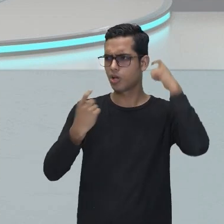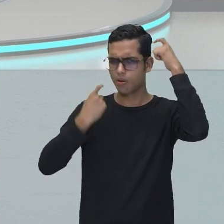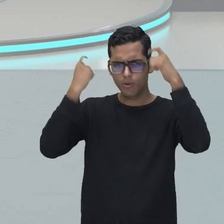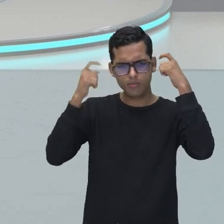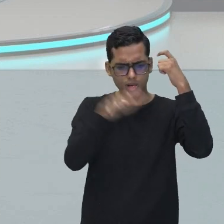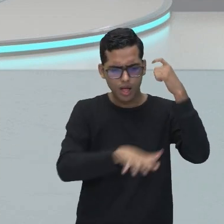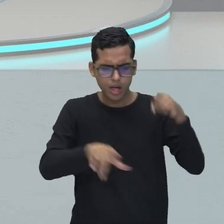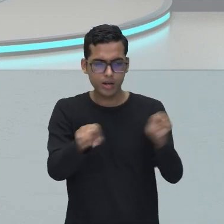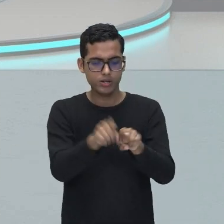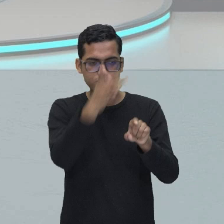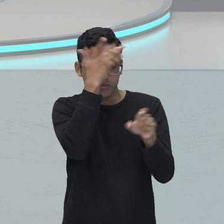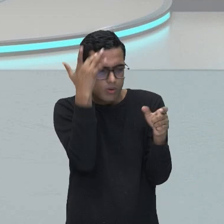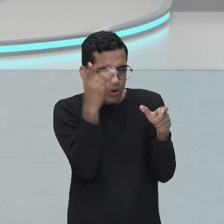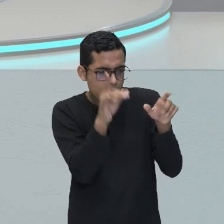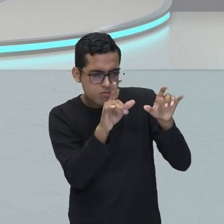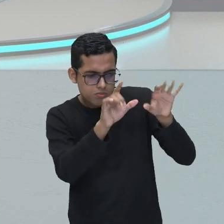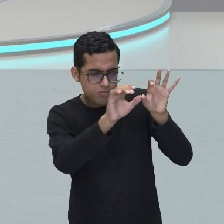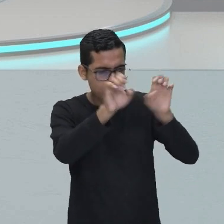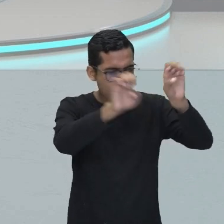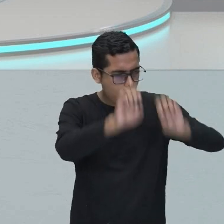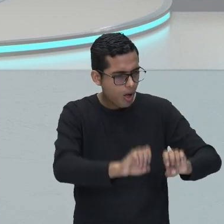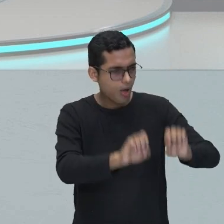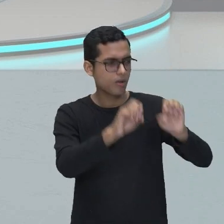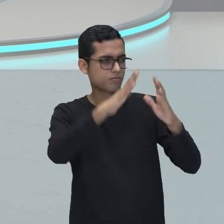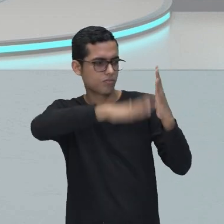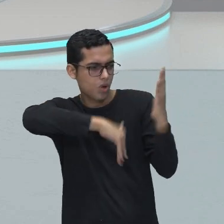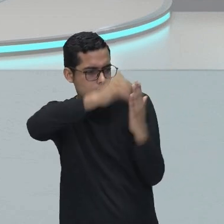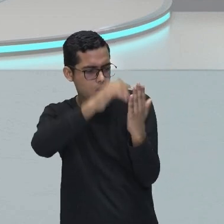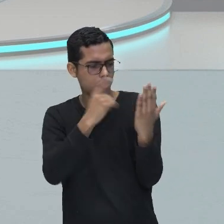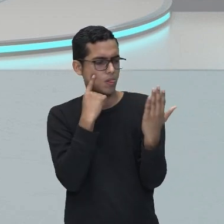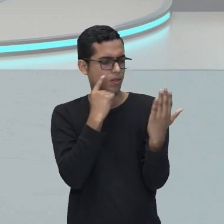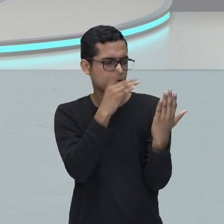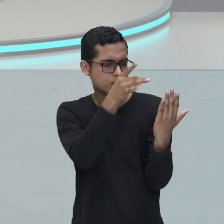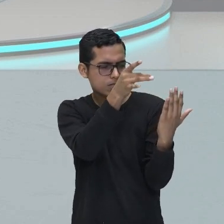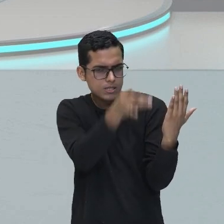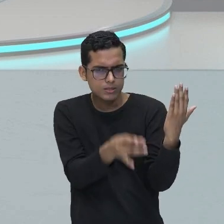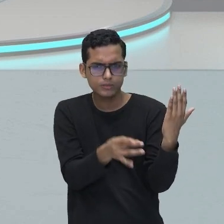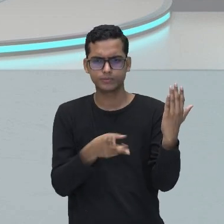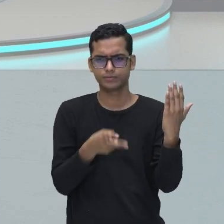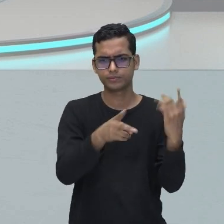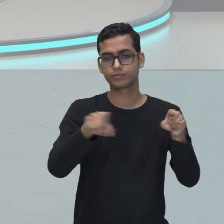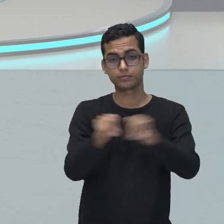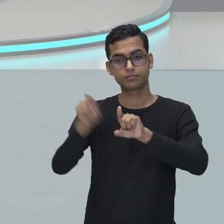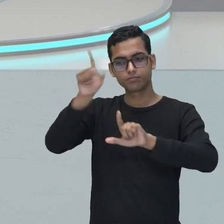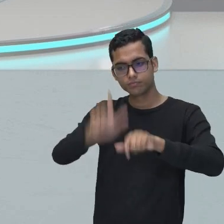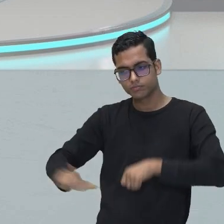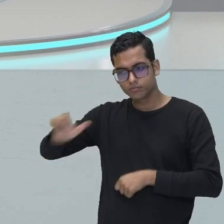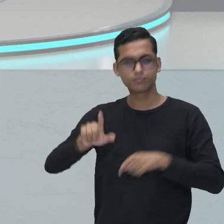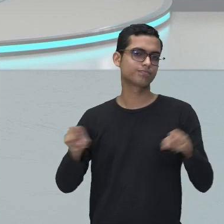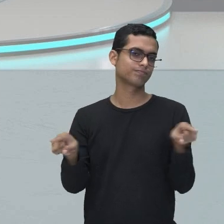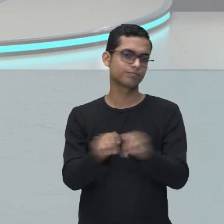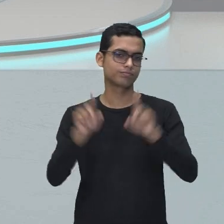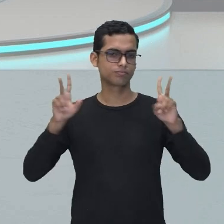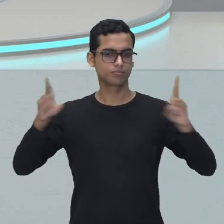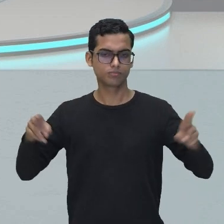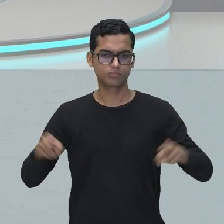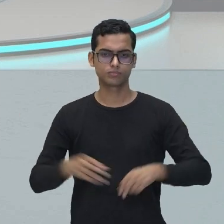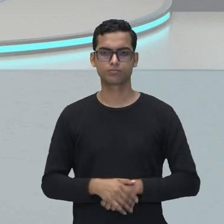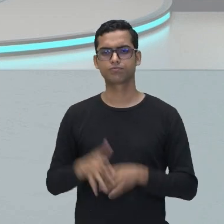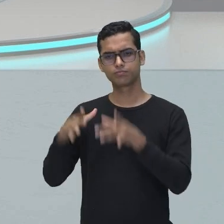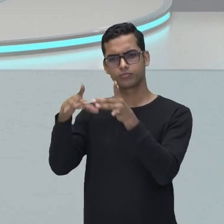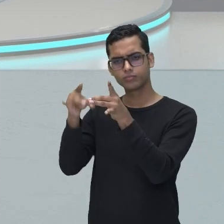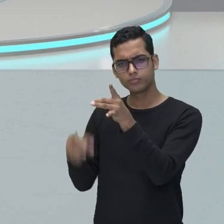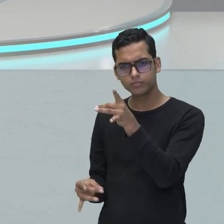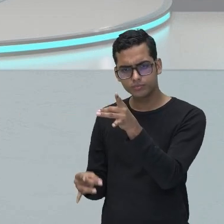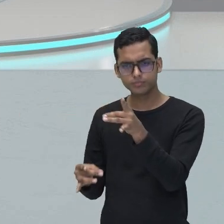só na escultura, mas também na pintura. E isso não quer dizer que na literatura não tenha também. Tem também, porque quando